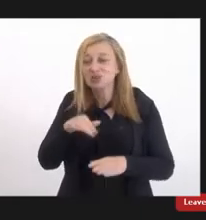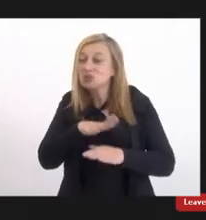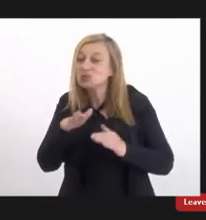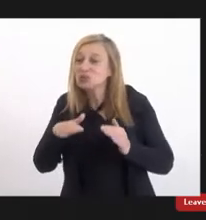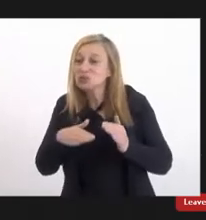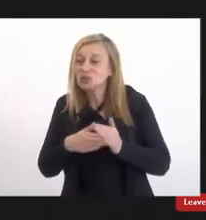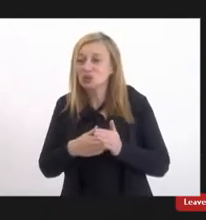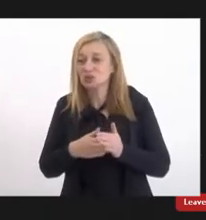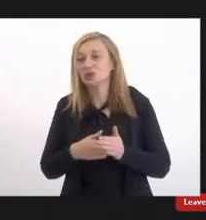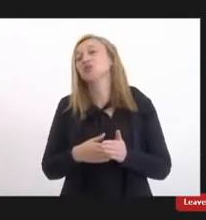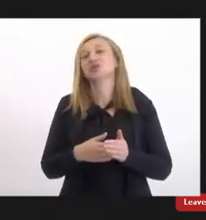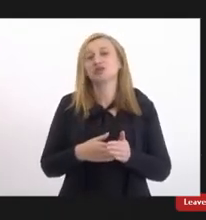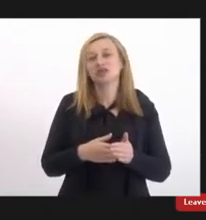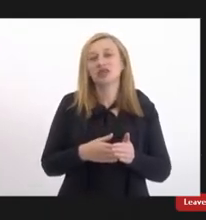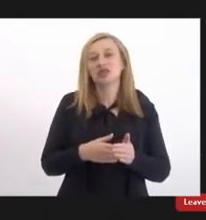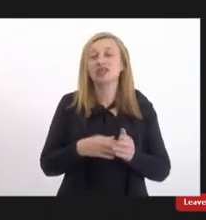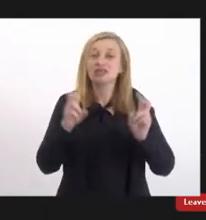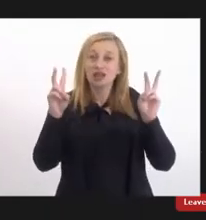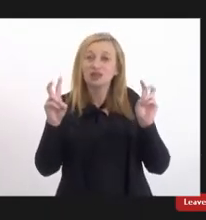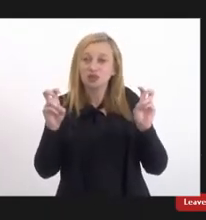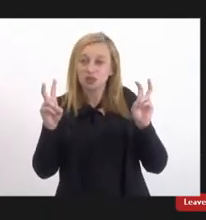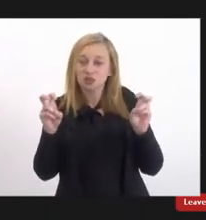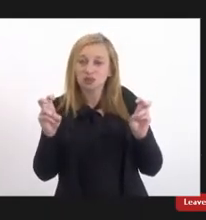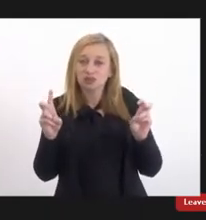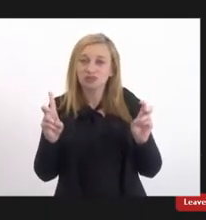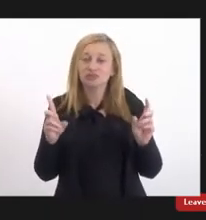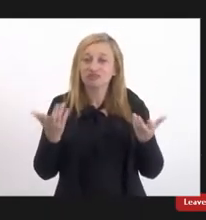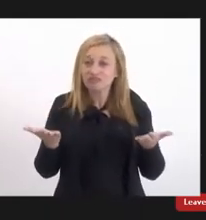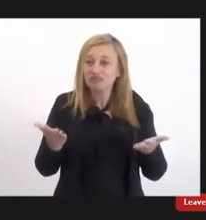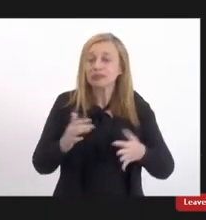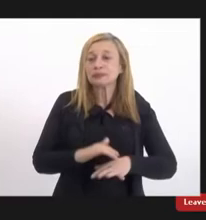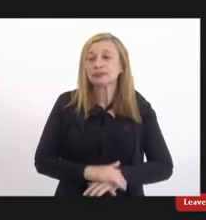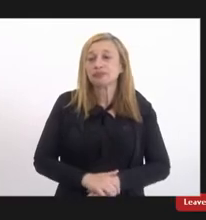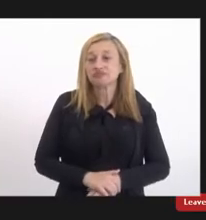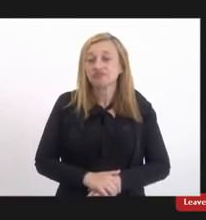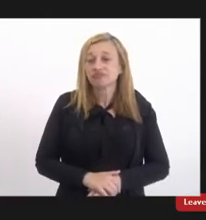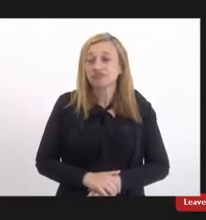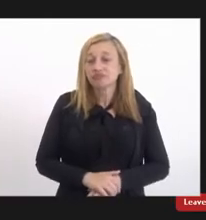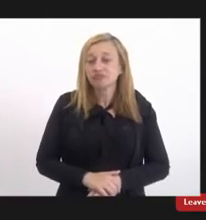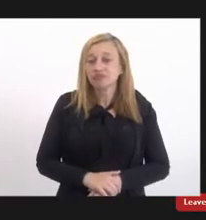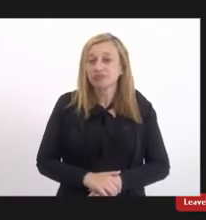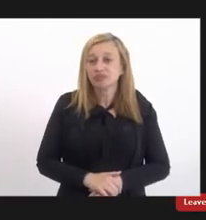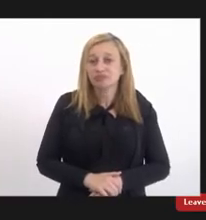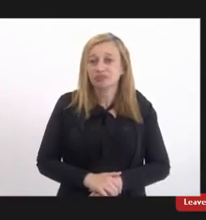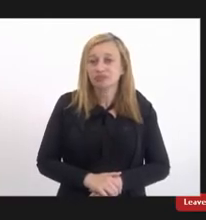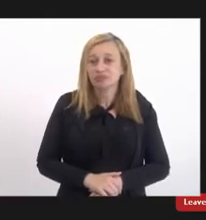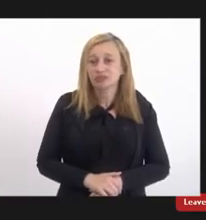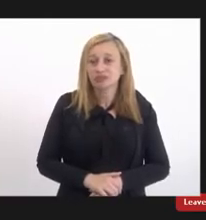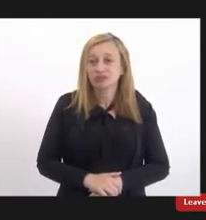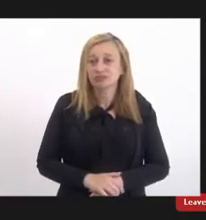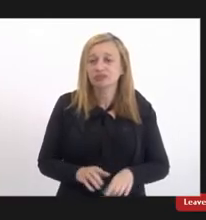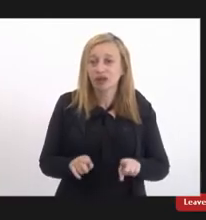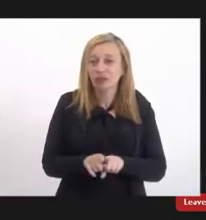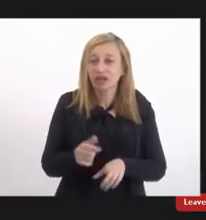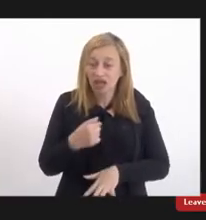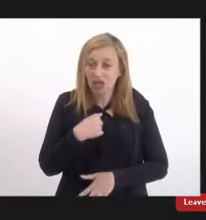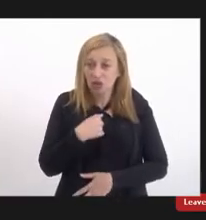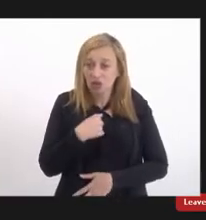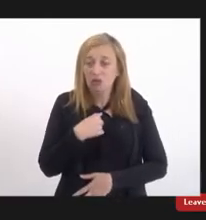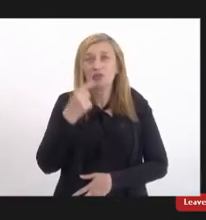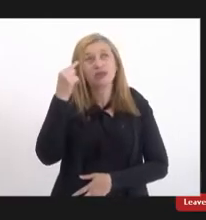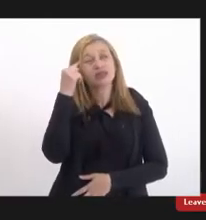essas facetas obviamente né no entanto assim a gente também eu fico